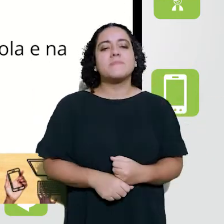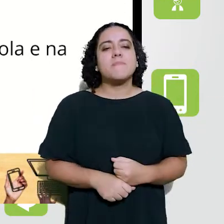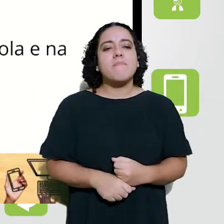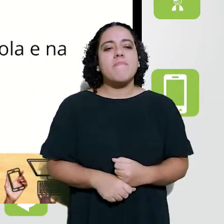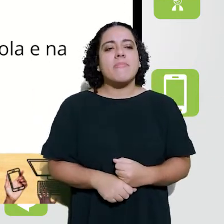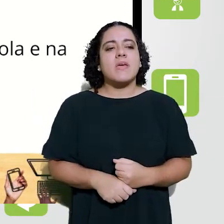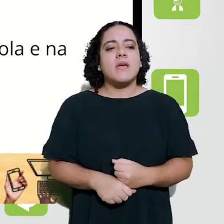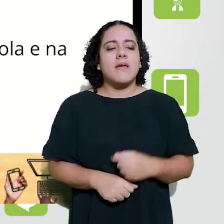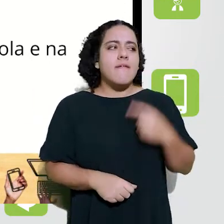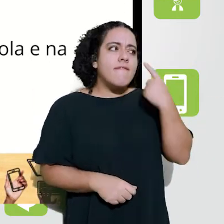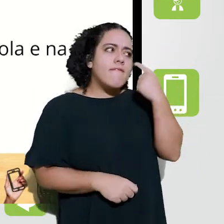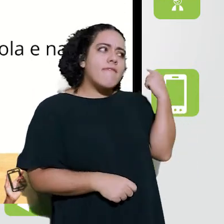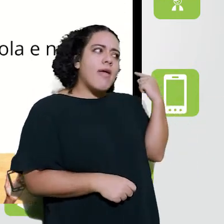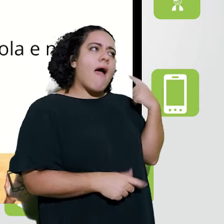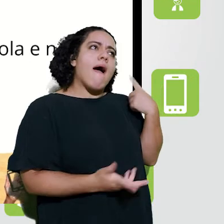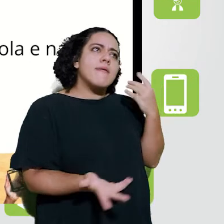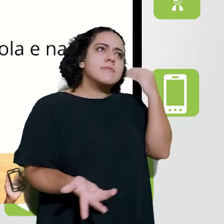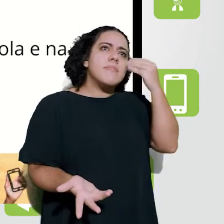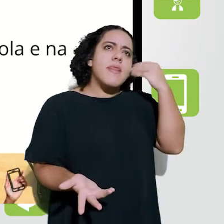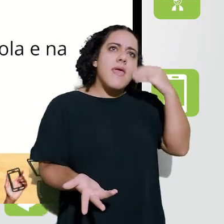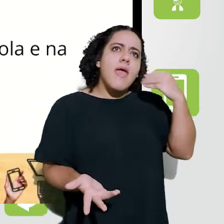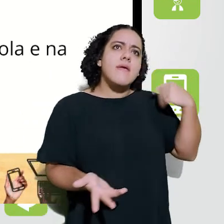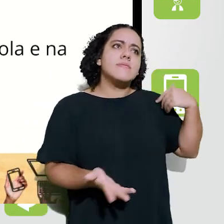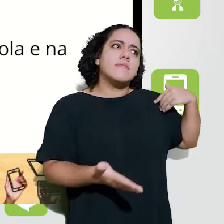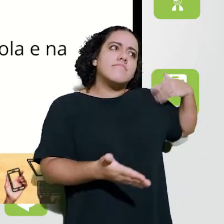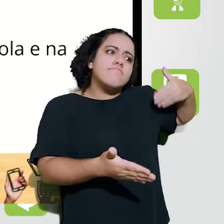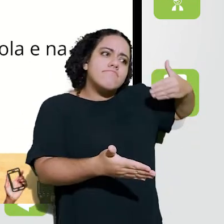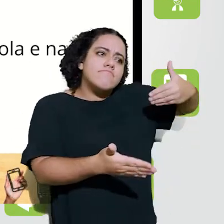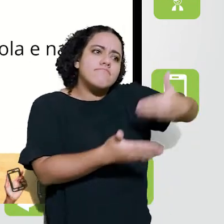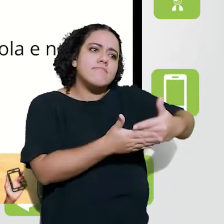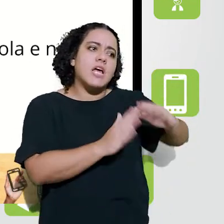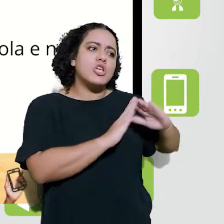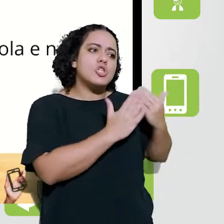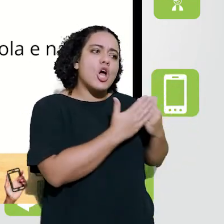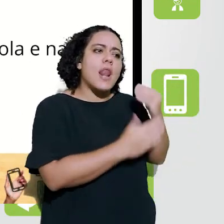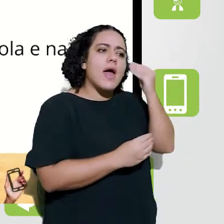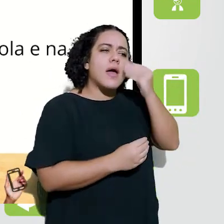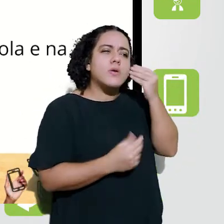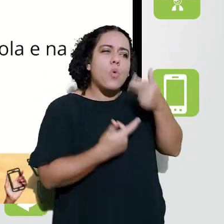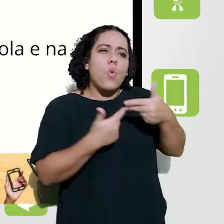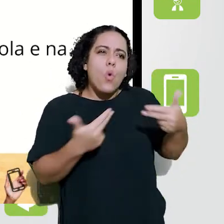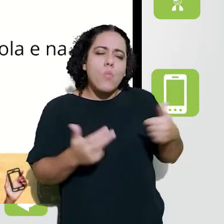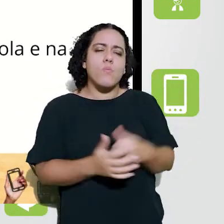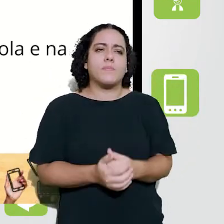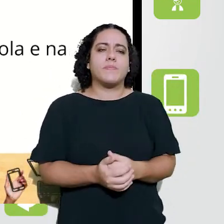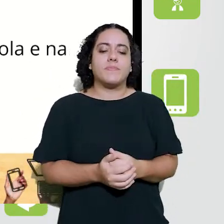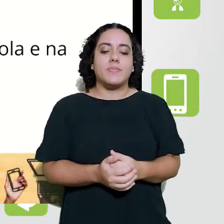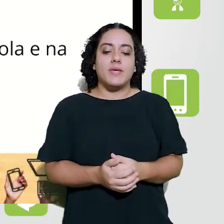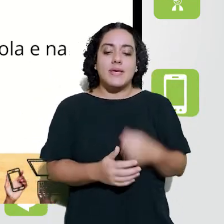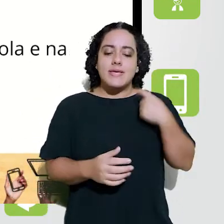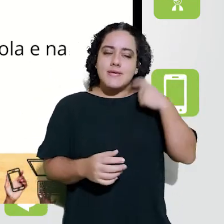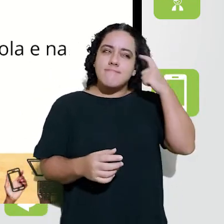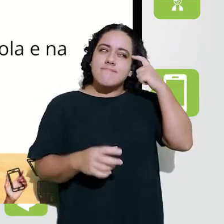como nós fizemos na disciplina anterior, capaz de rever as nossas experiências, as nossas trajetórias escolares